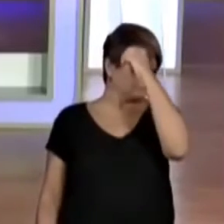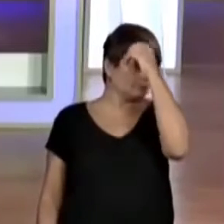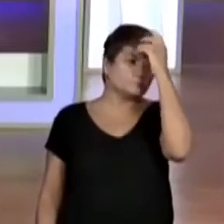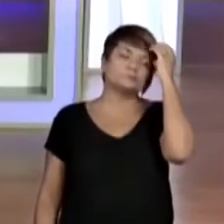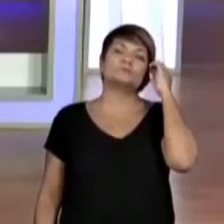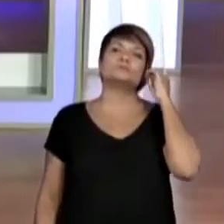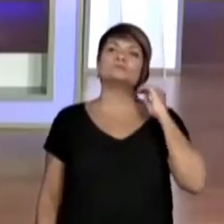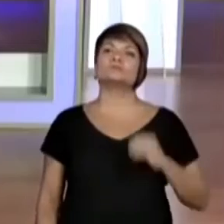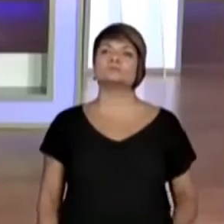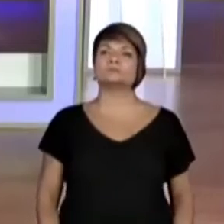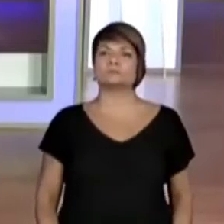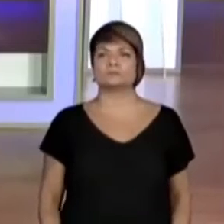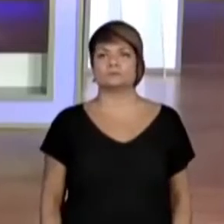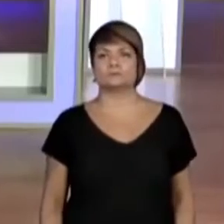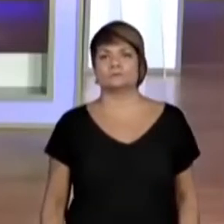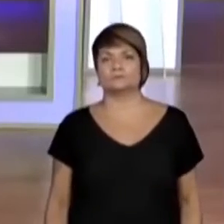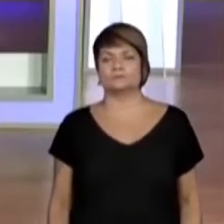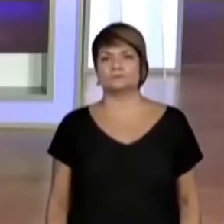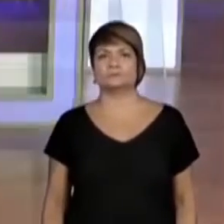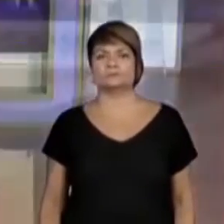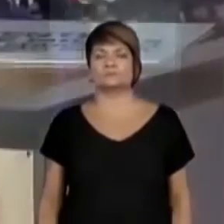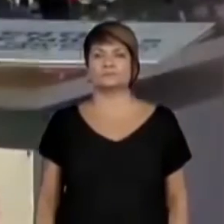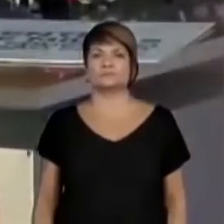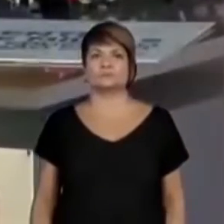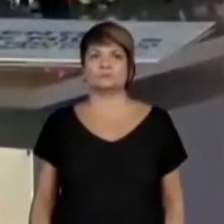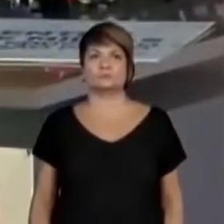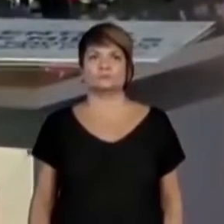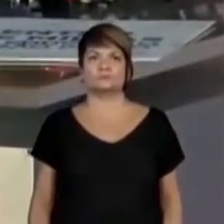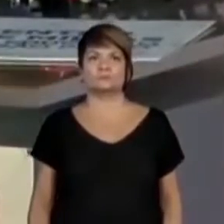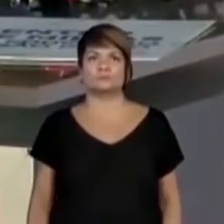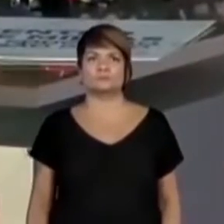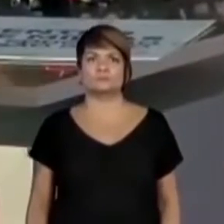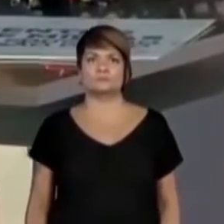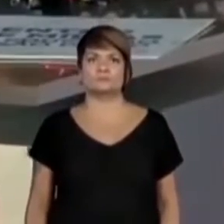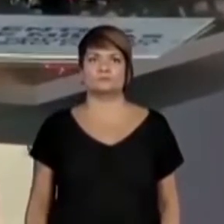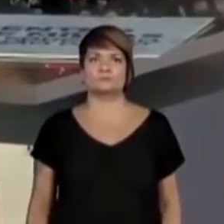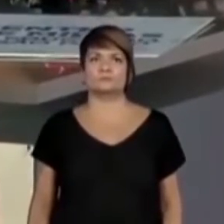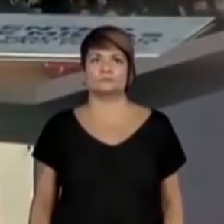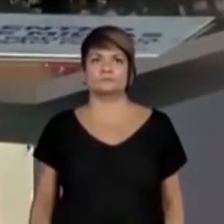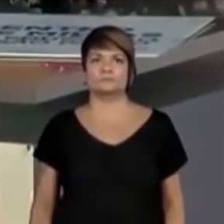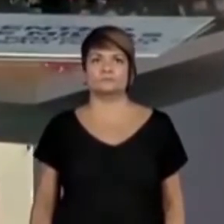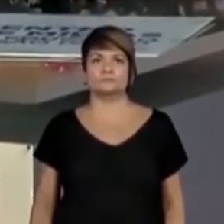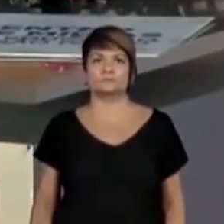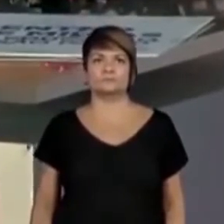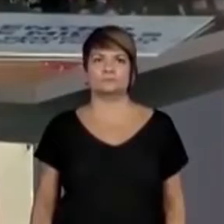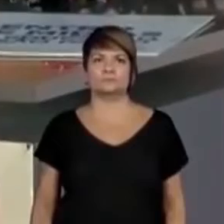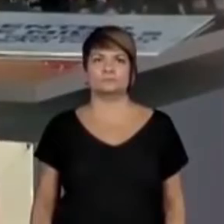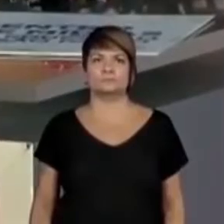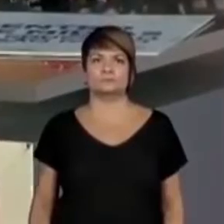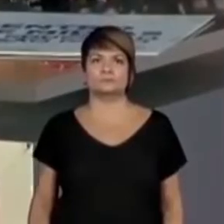E essa parte será os nossos braços. Ok. Então, vamos lá.